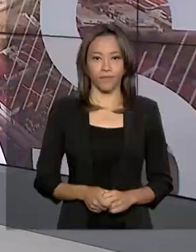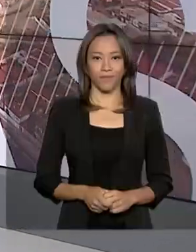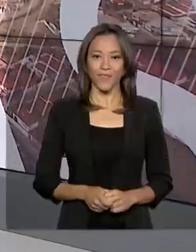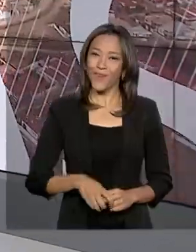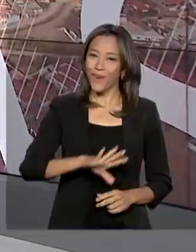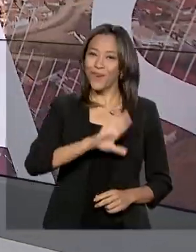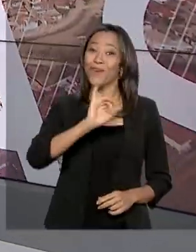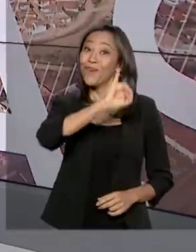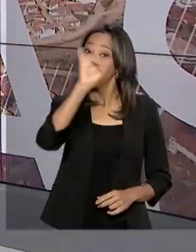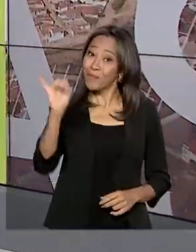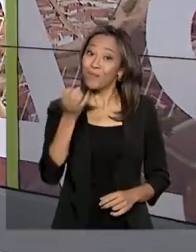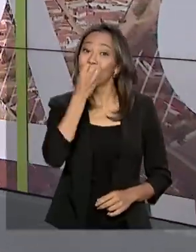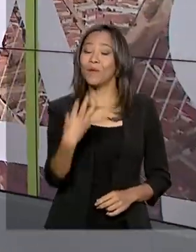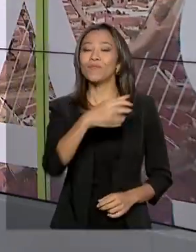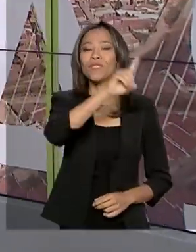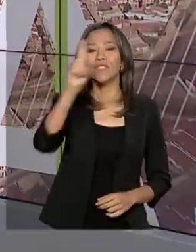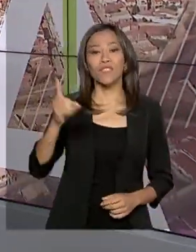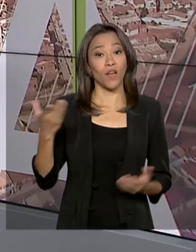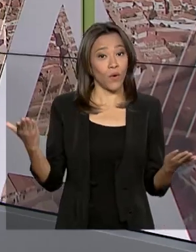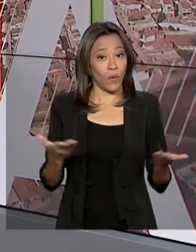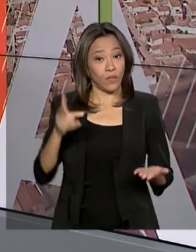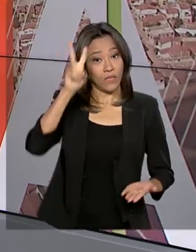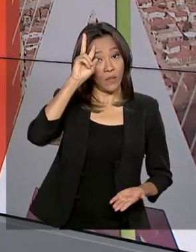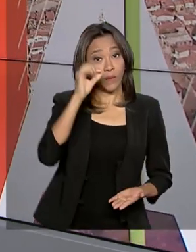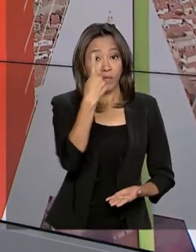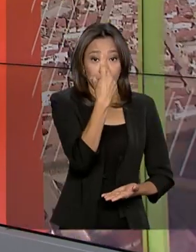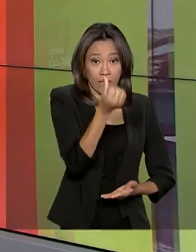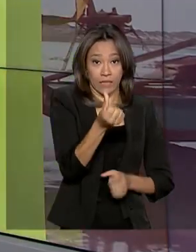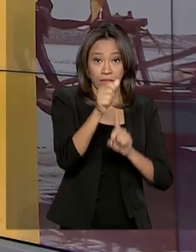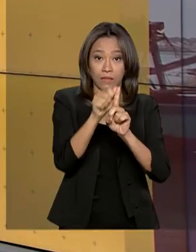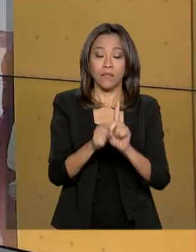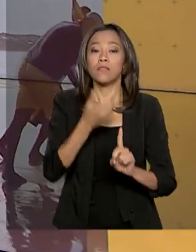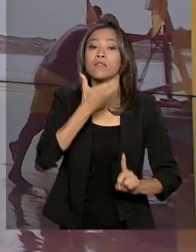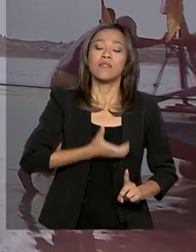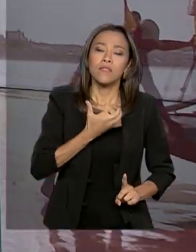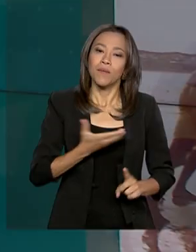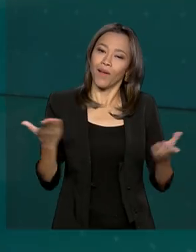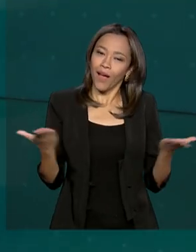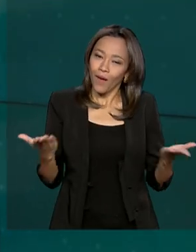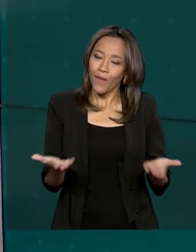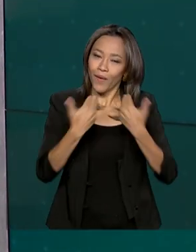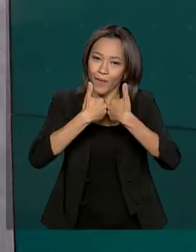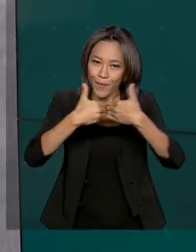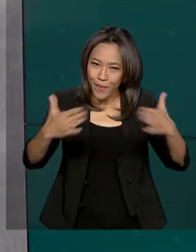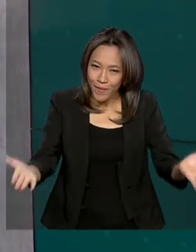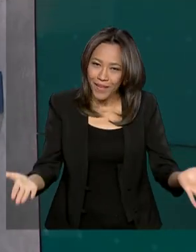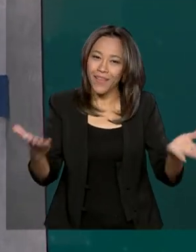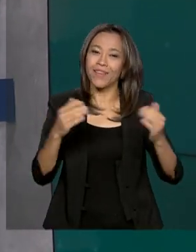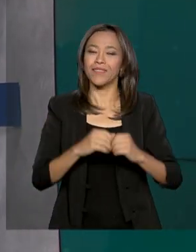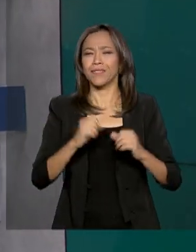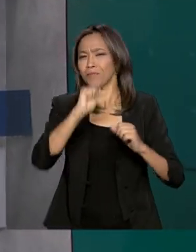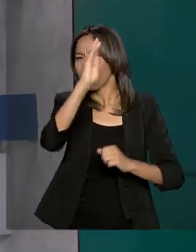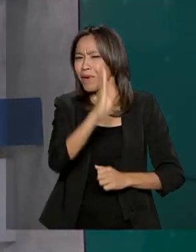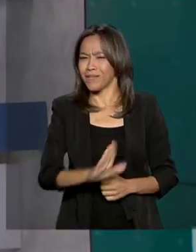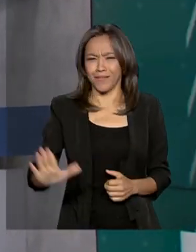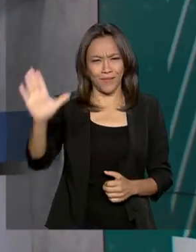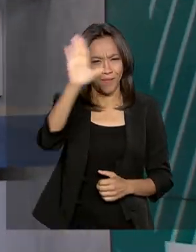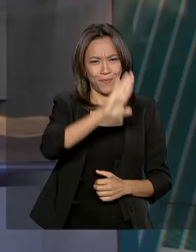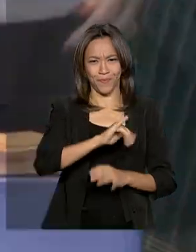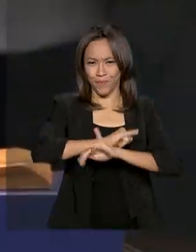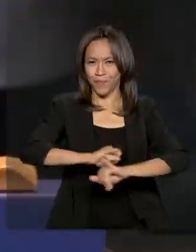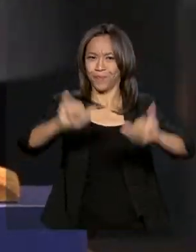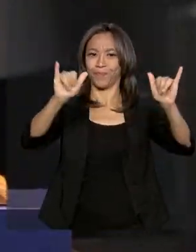Olá, bom dia pra você. Hoje é segunda-feira, 16 de dezembro. Começa agora o Brasil em dia para todo o país.